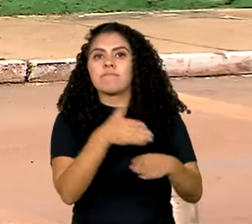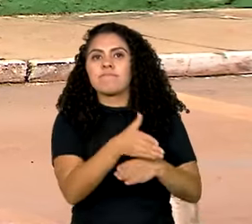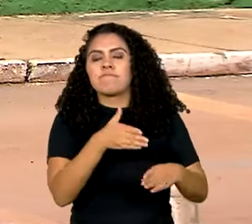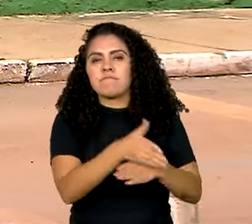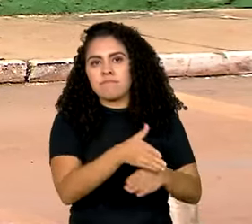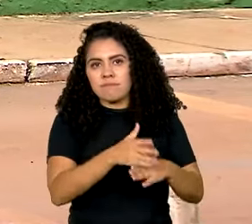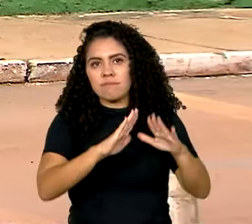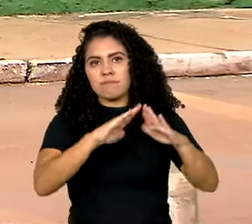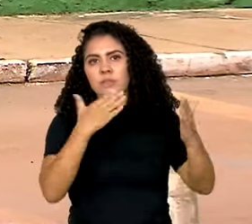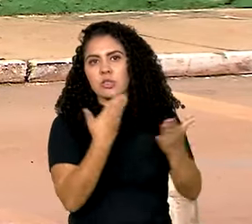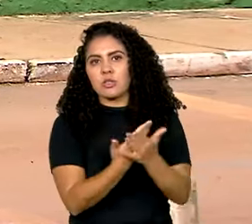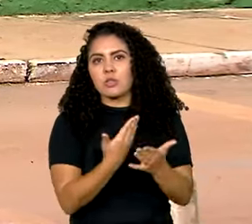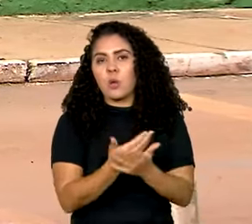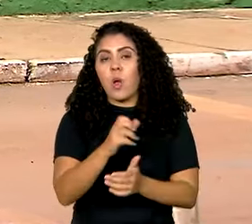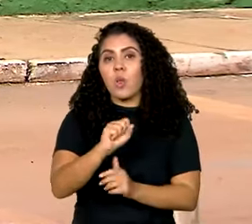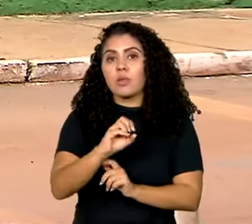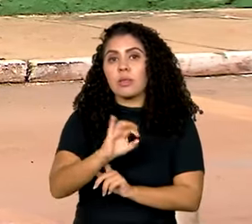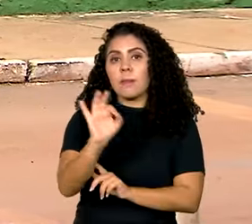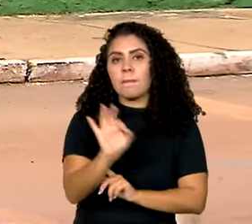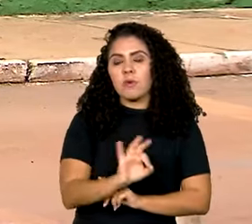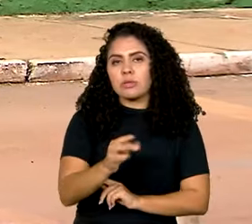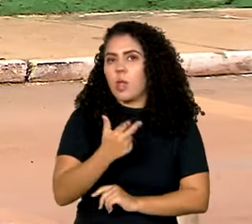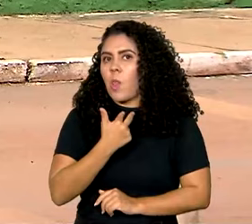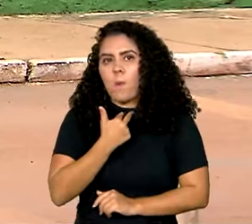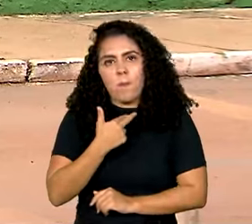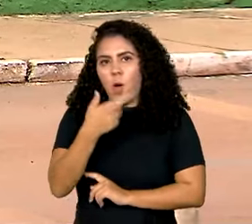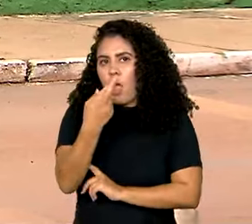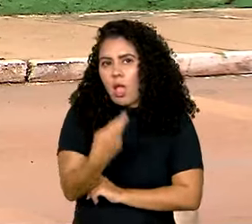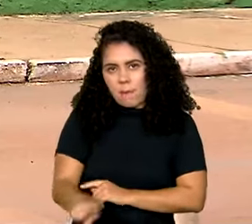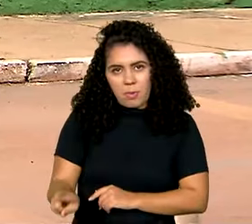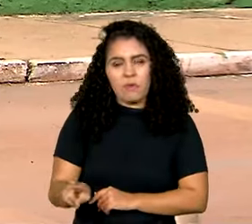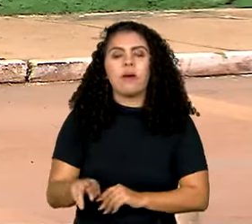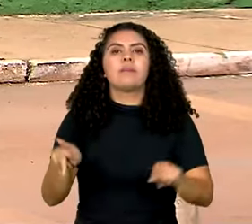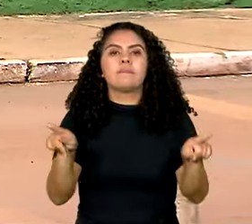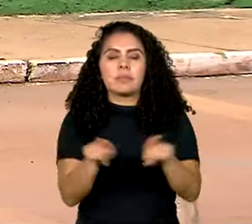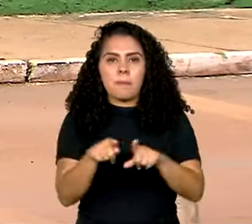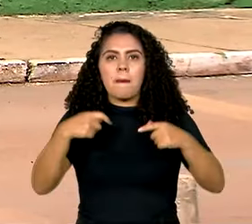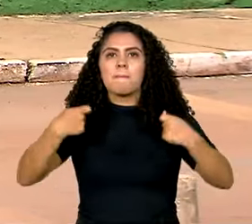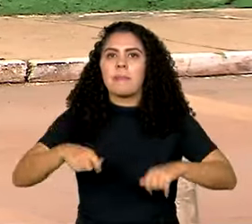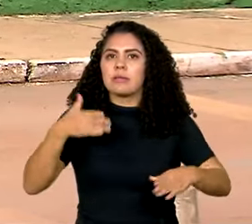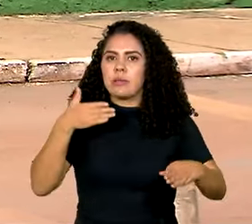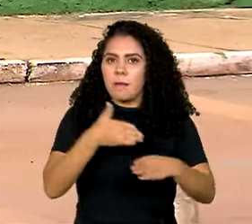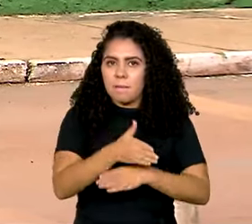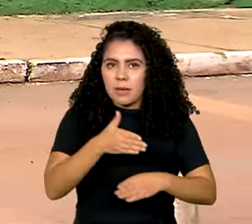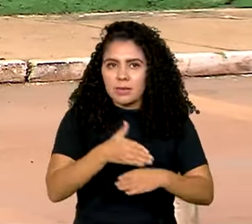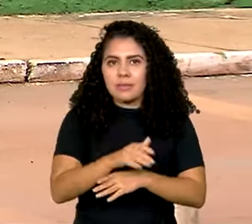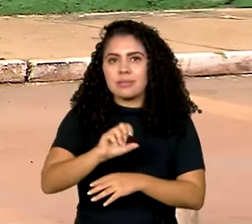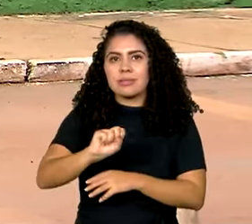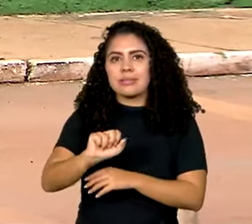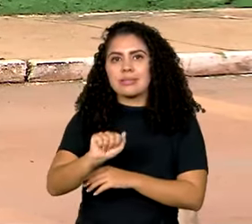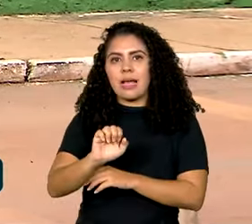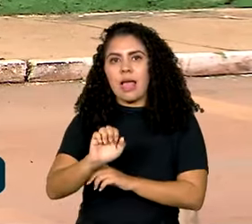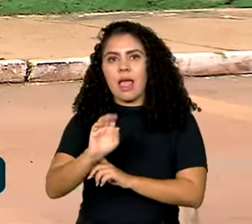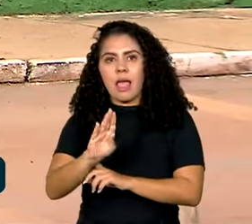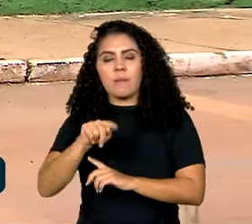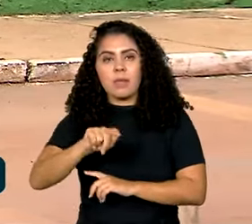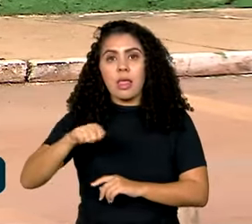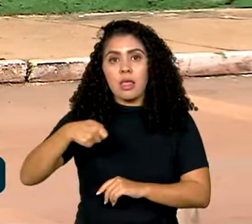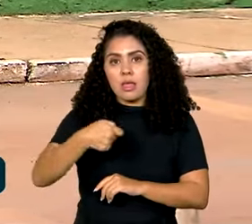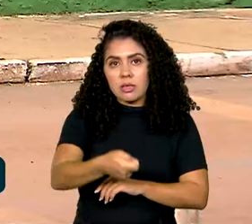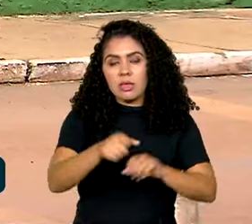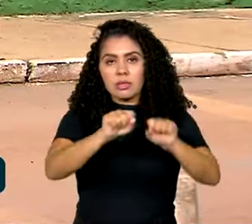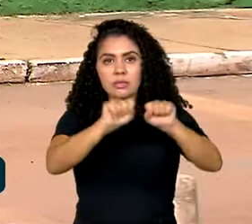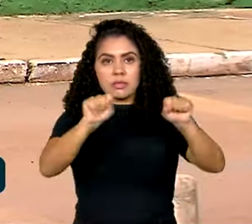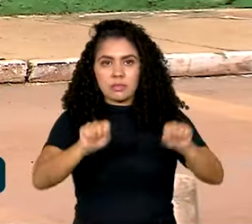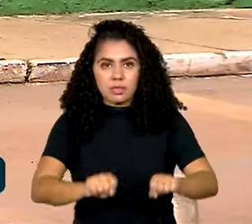% das aulas e não pode reprovar. É preciso ainda participar de exames do Saeb, o Sistema de Avaliação da